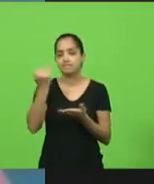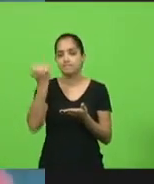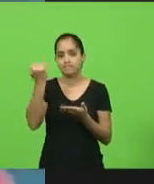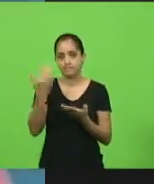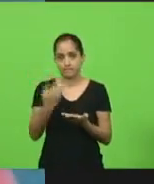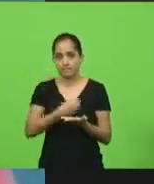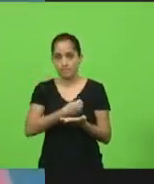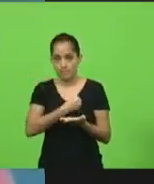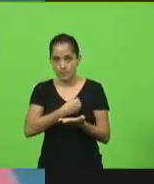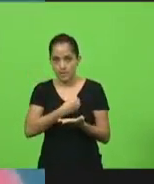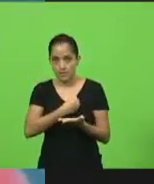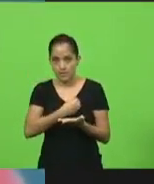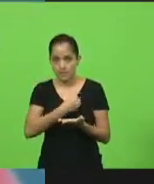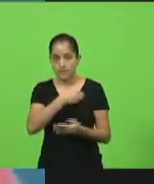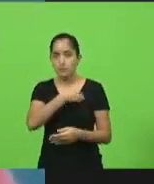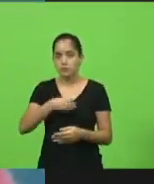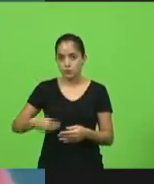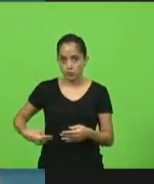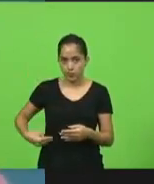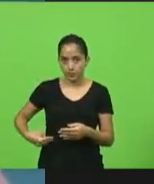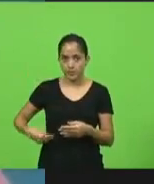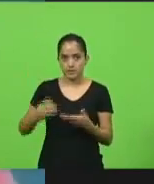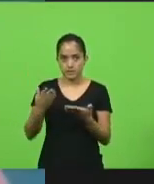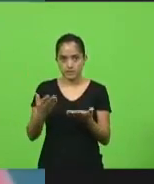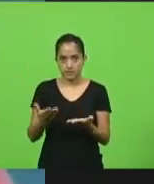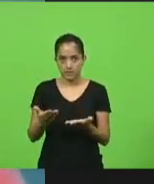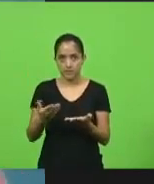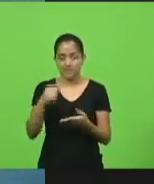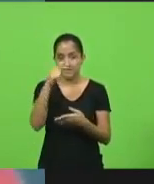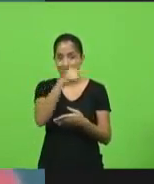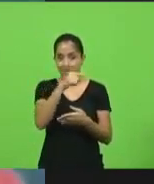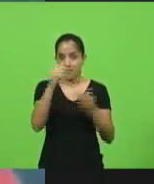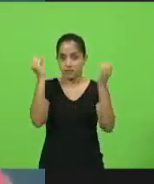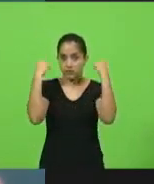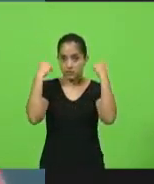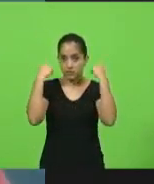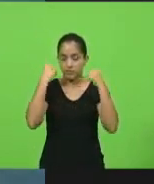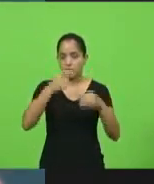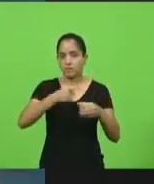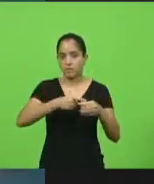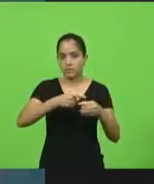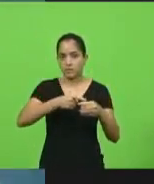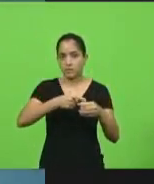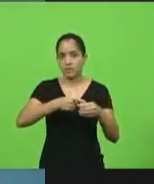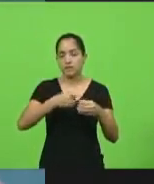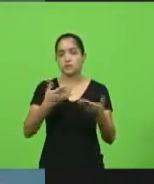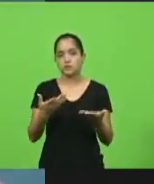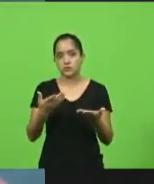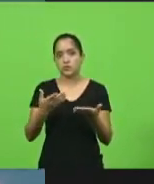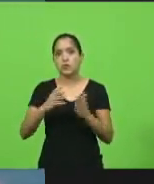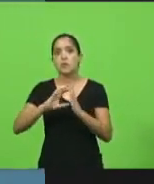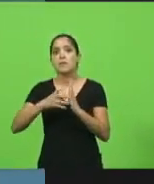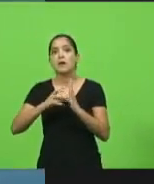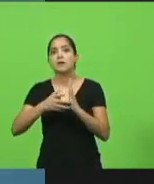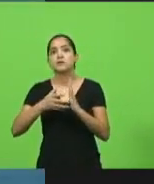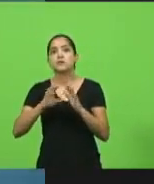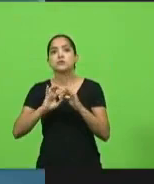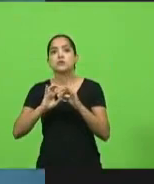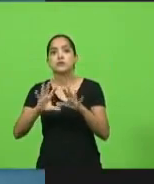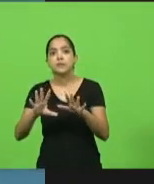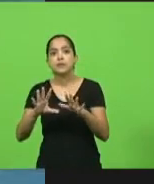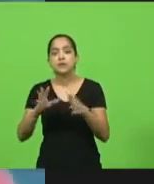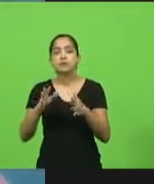presença do ministro Fazuello em Chapecó. O partido, o Partido Liberal, se sente